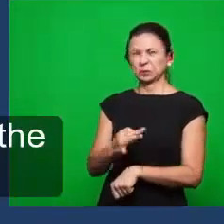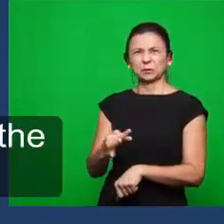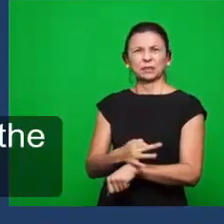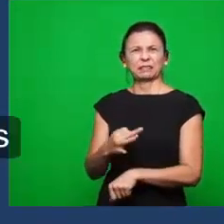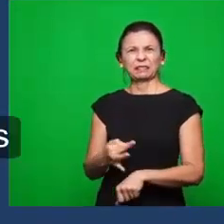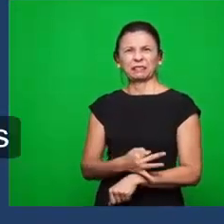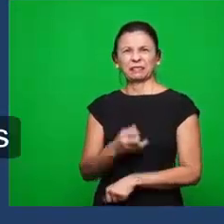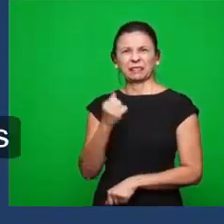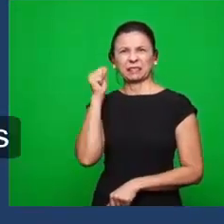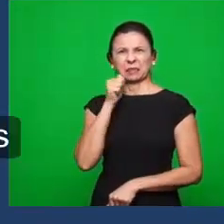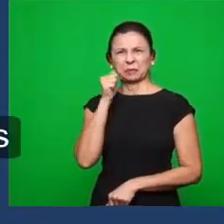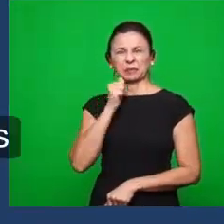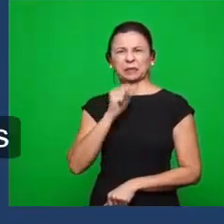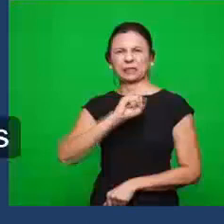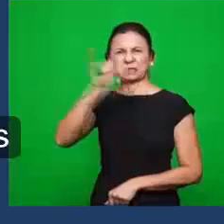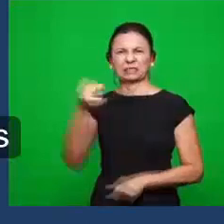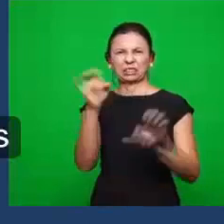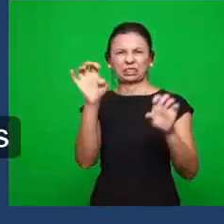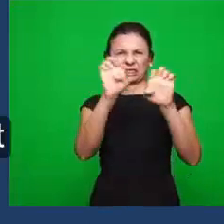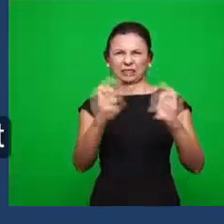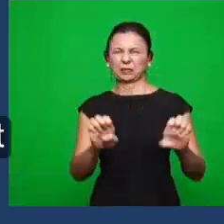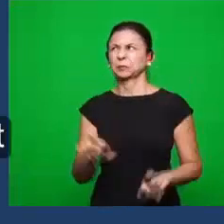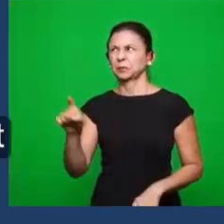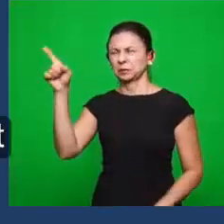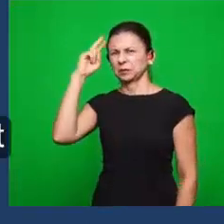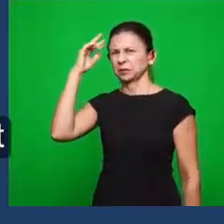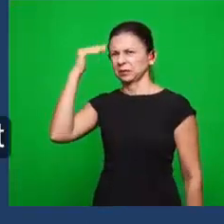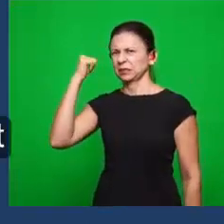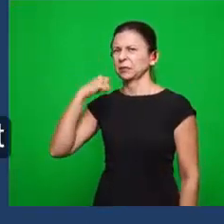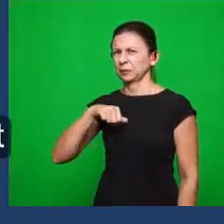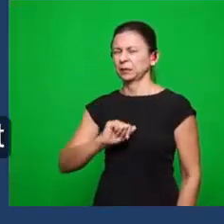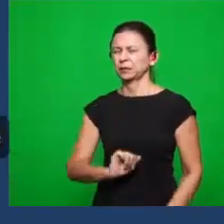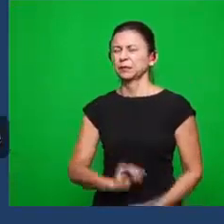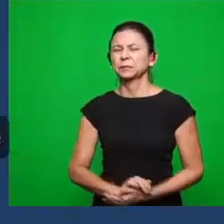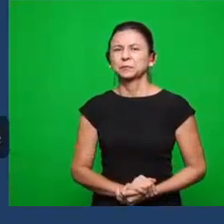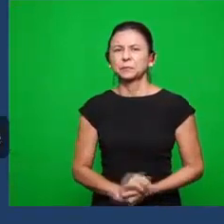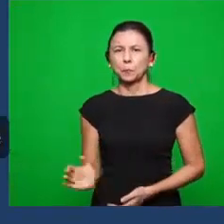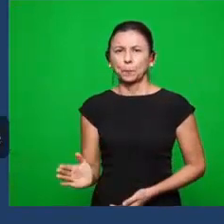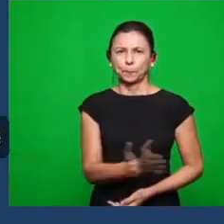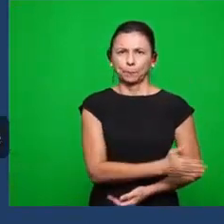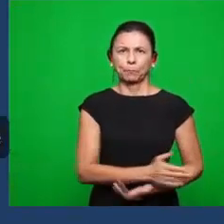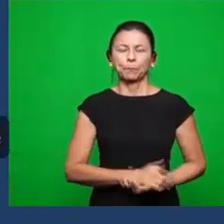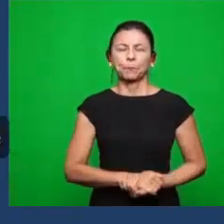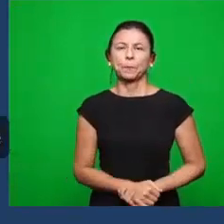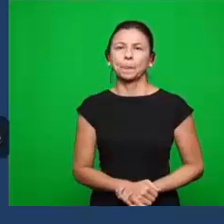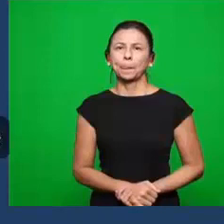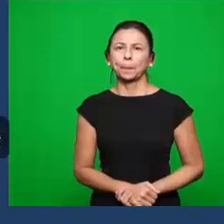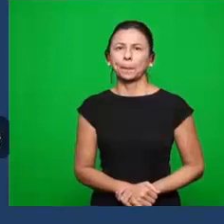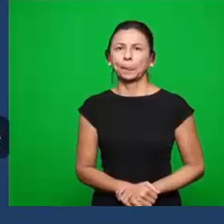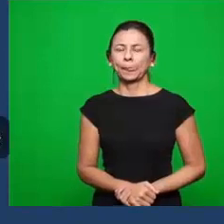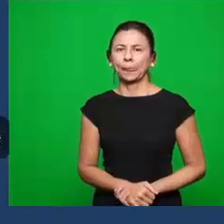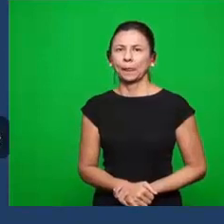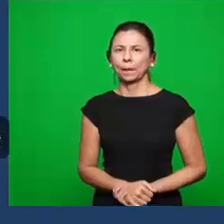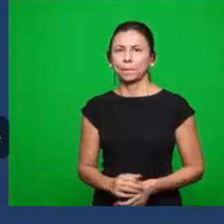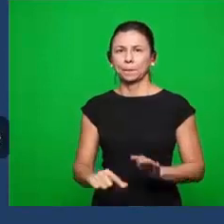Jezabel. Então, o conhecia isso. Ele sabia, discernia isso aí. Havia a operação do Espírito de discernimento. O seguinte... Retende